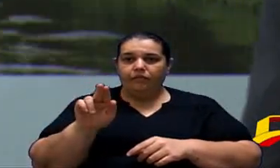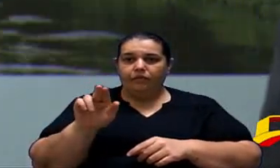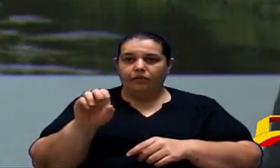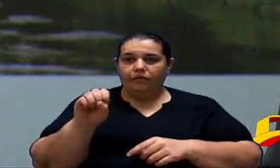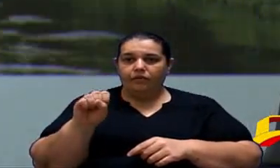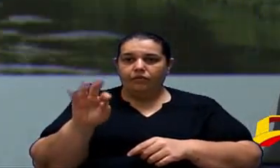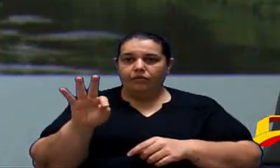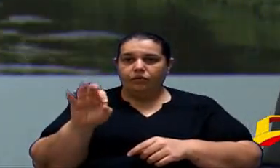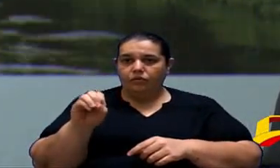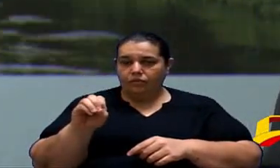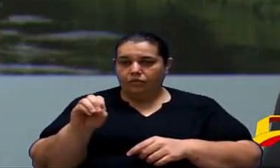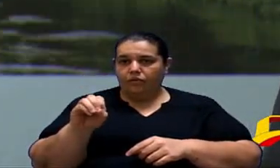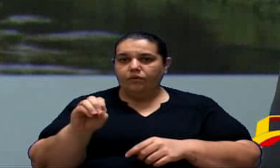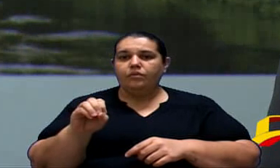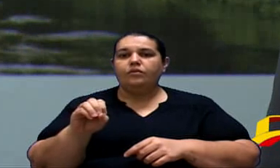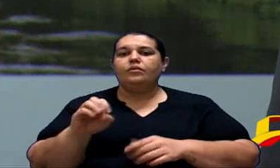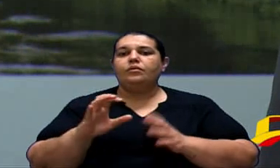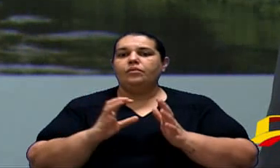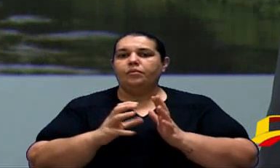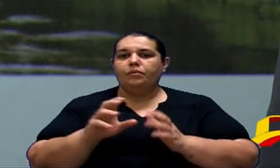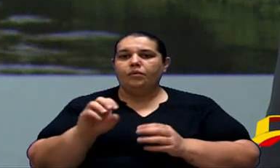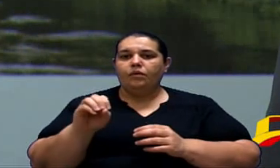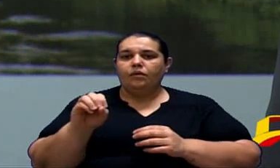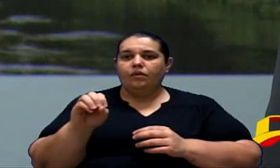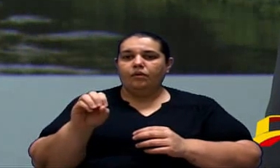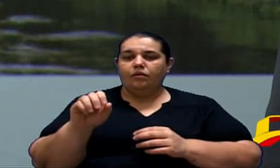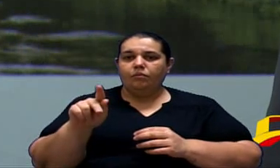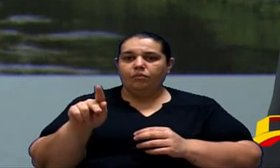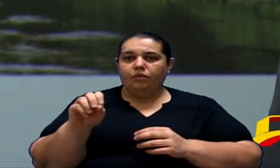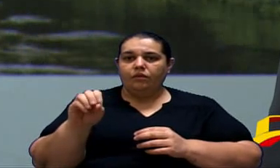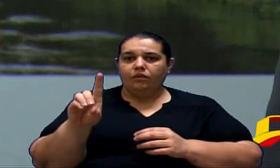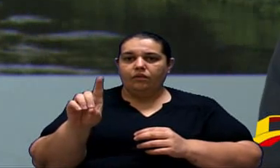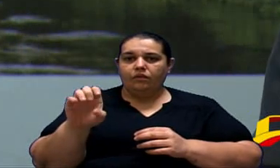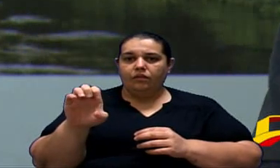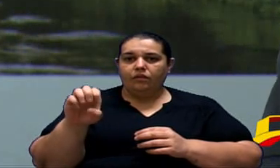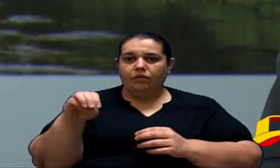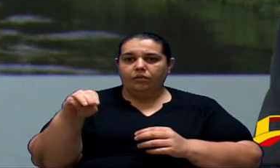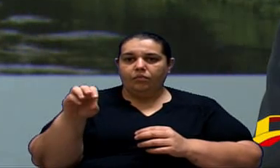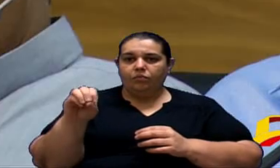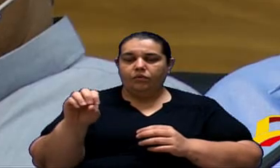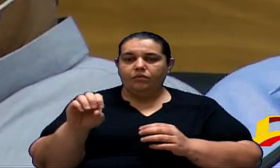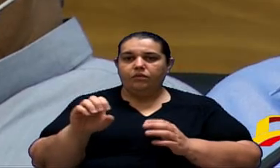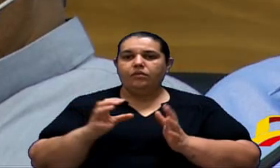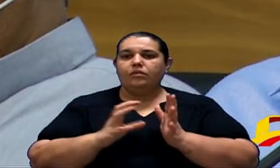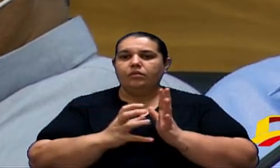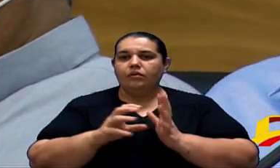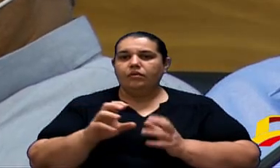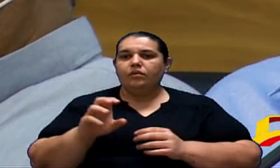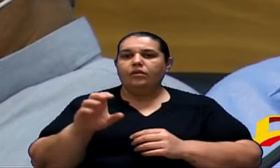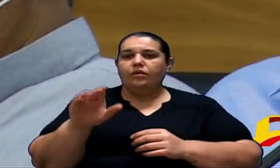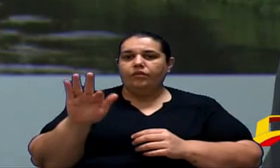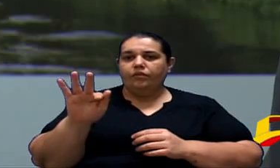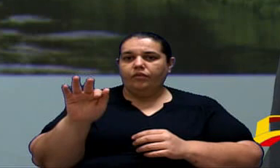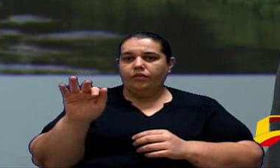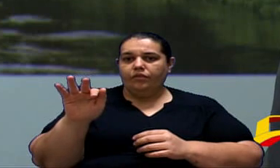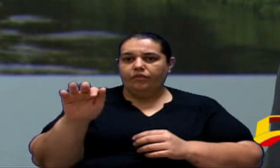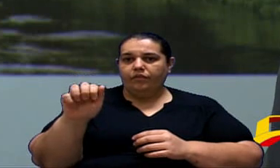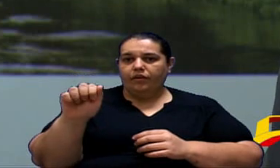Pérez Do Podemos Fábio Simoa Do Republicanos